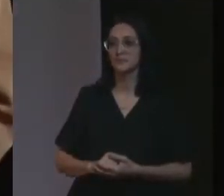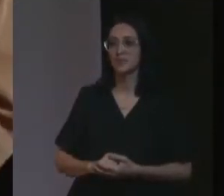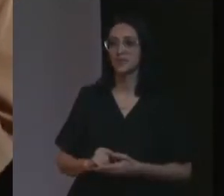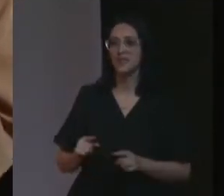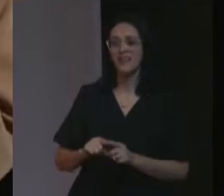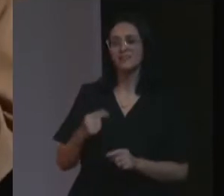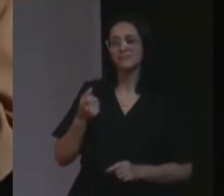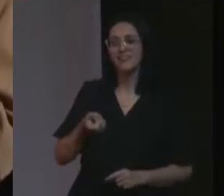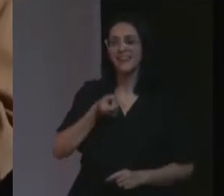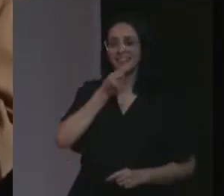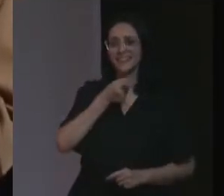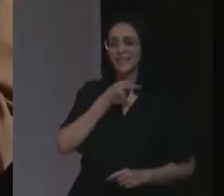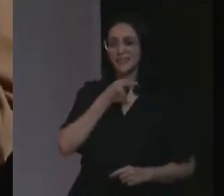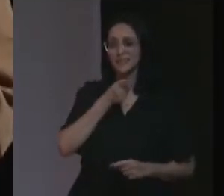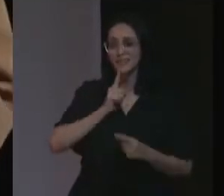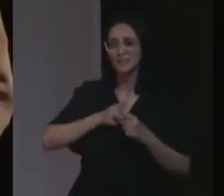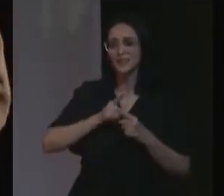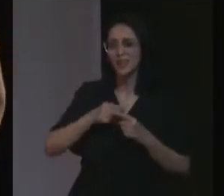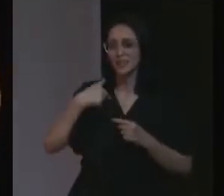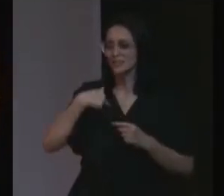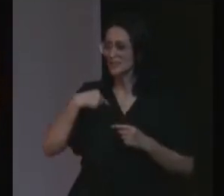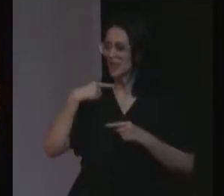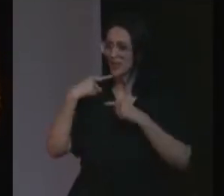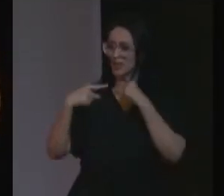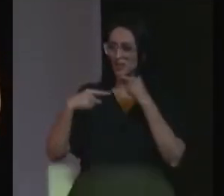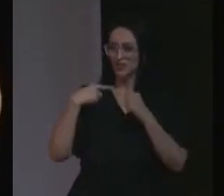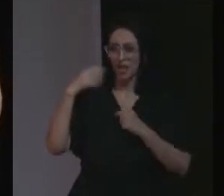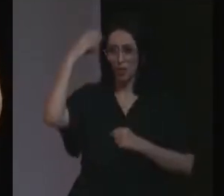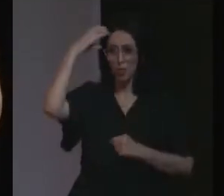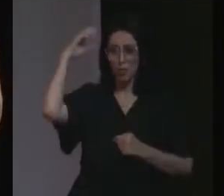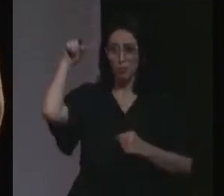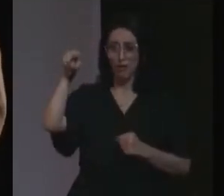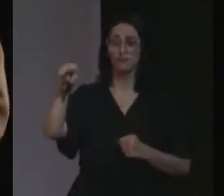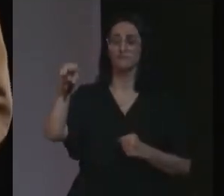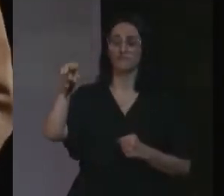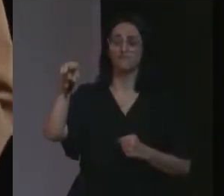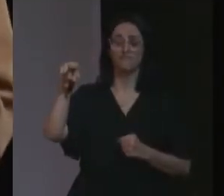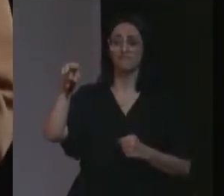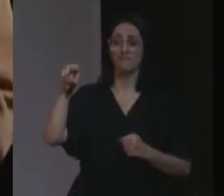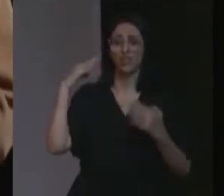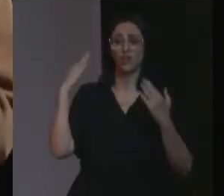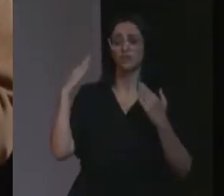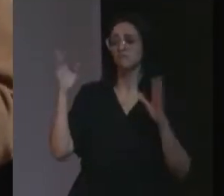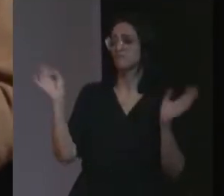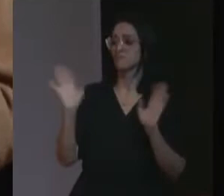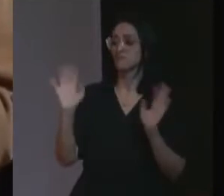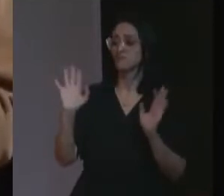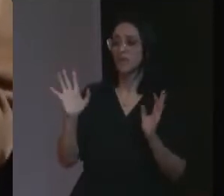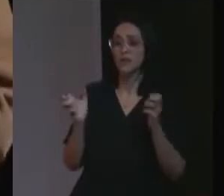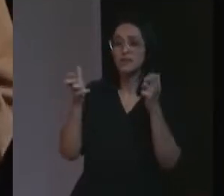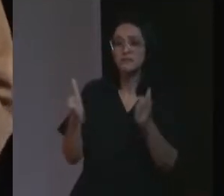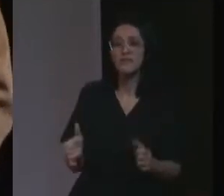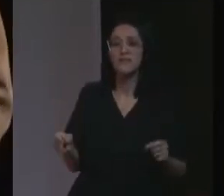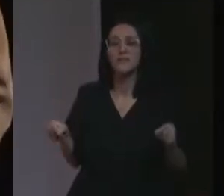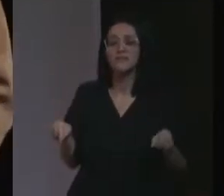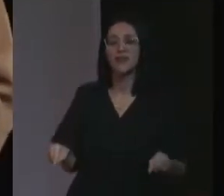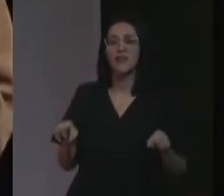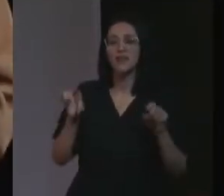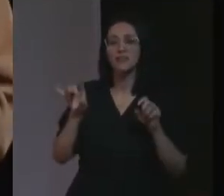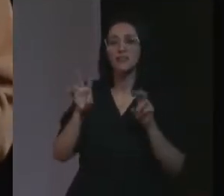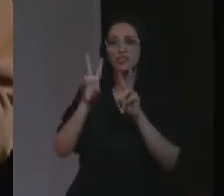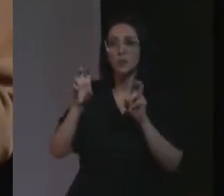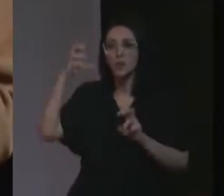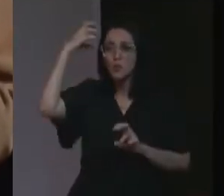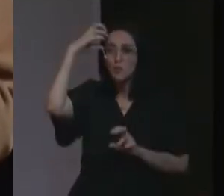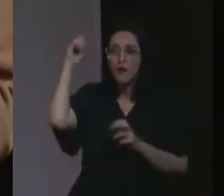É engraçado porque não tenho dúvidas de que ele é culpado. E eu acho que o que eu vim falar aqui não é sobre a